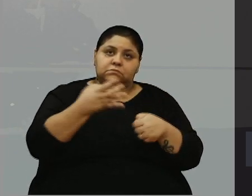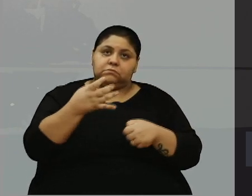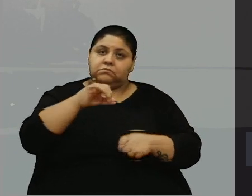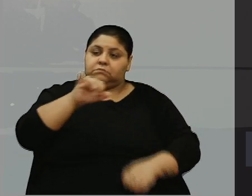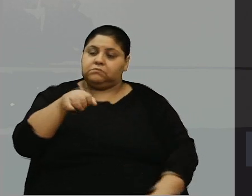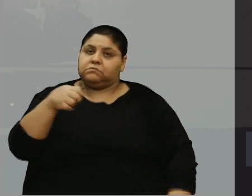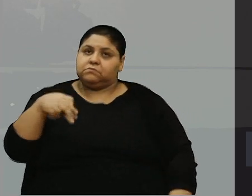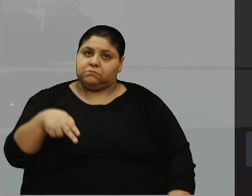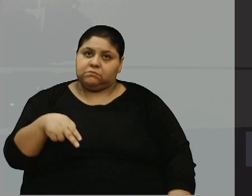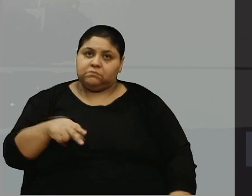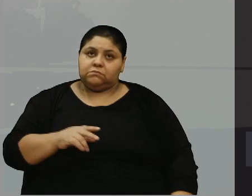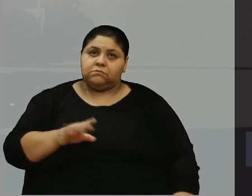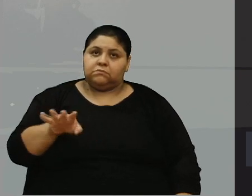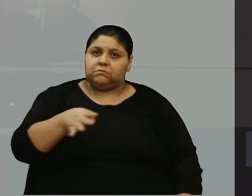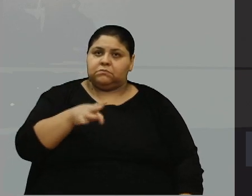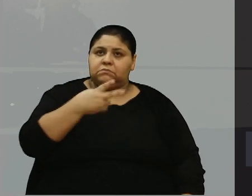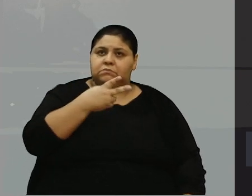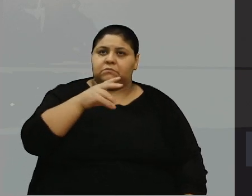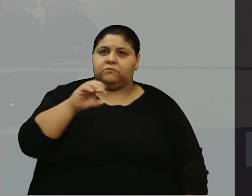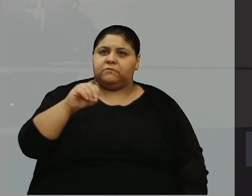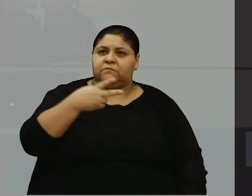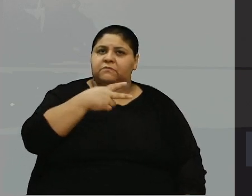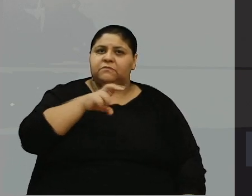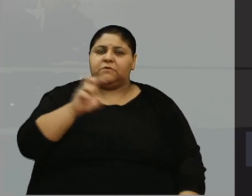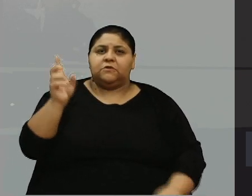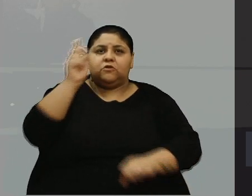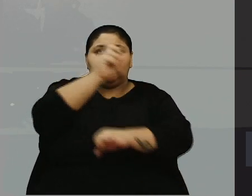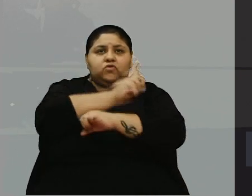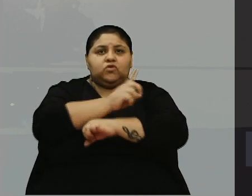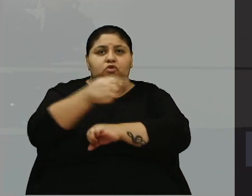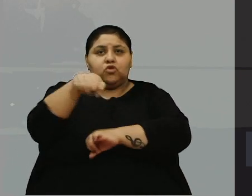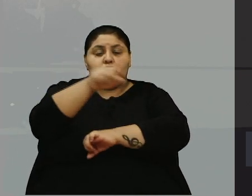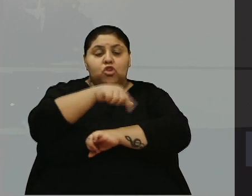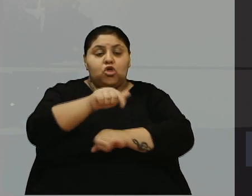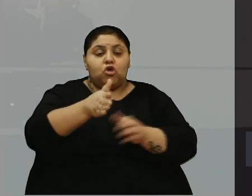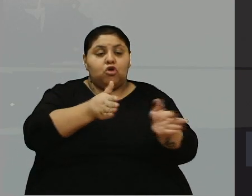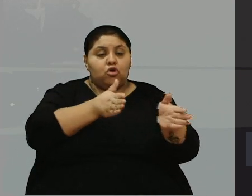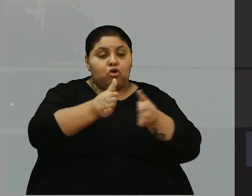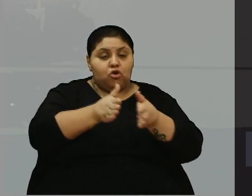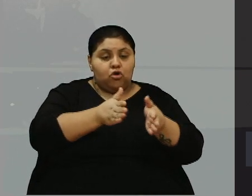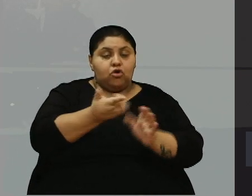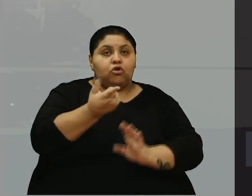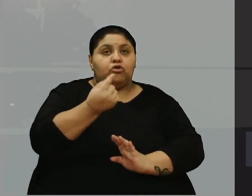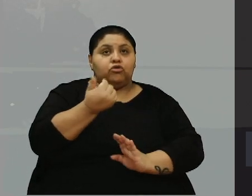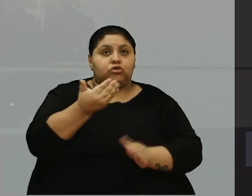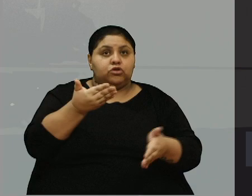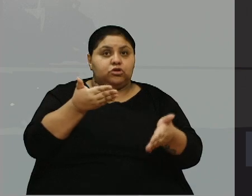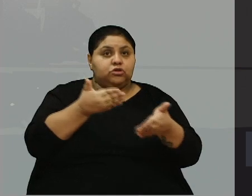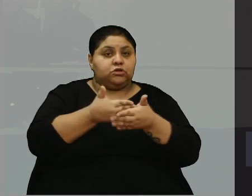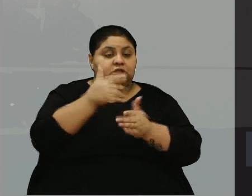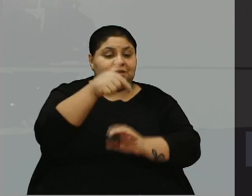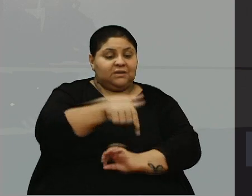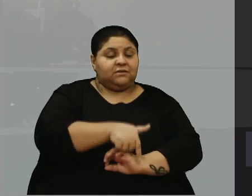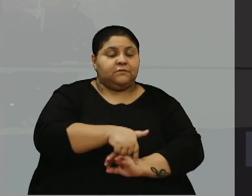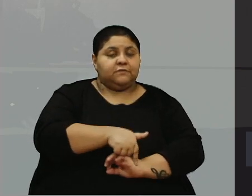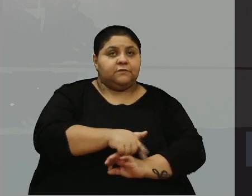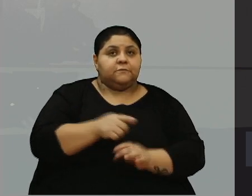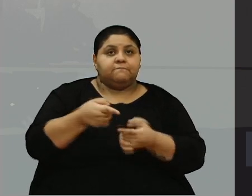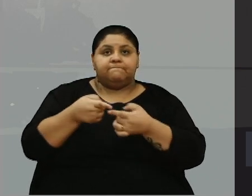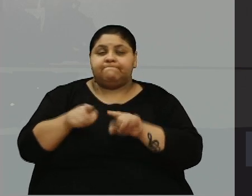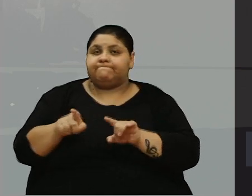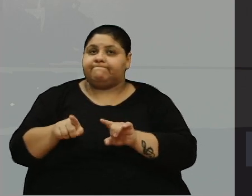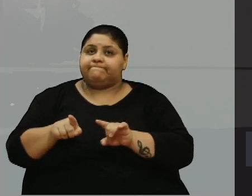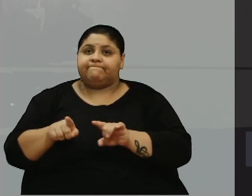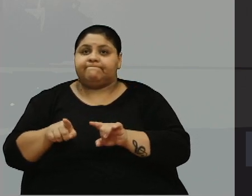junho, em torno de 20, 25 dias. Portanto, nós estamos no prazo ainda desse valor chegar até nós. Mas não